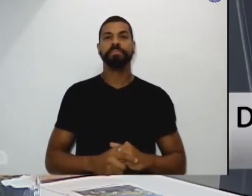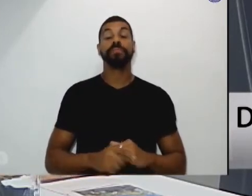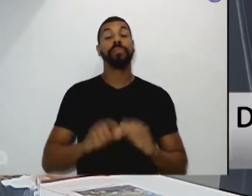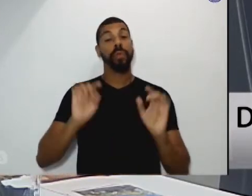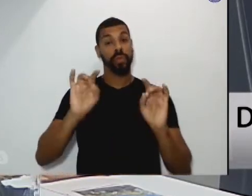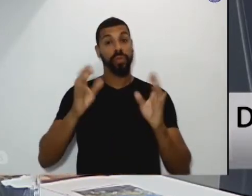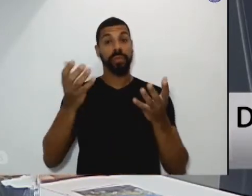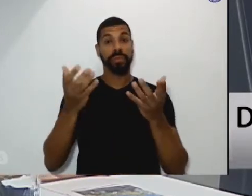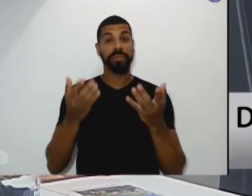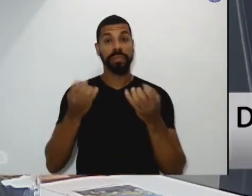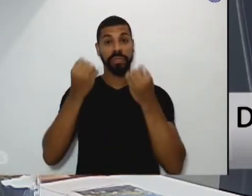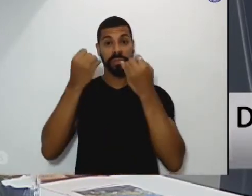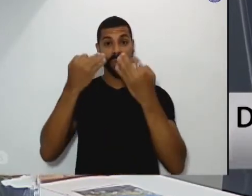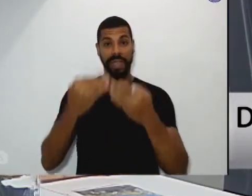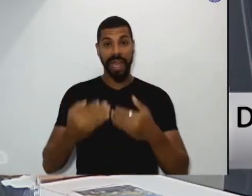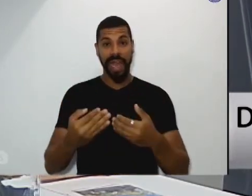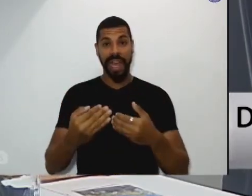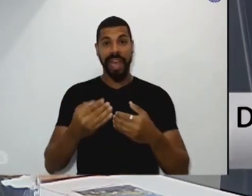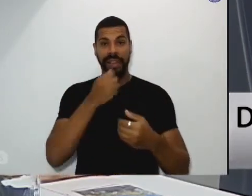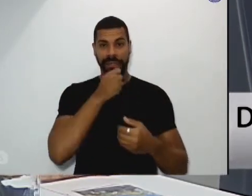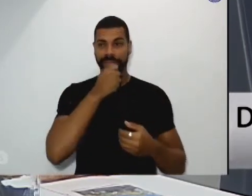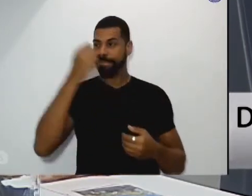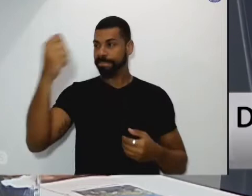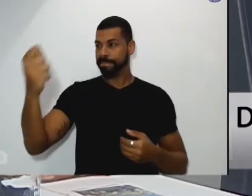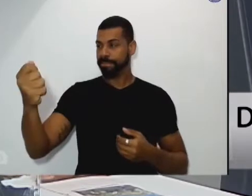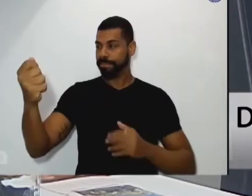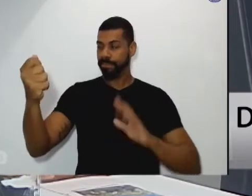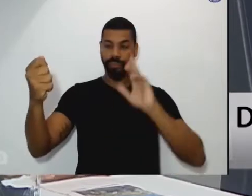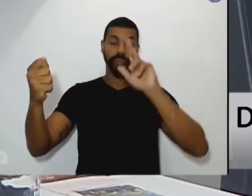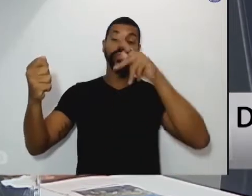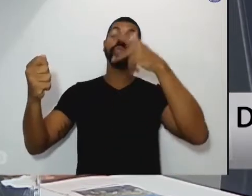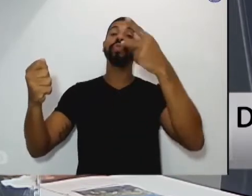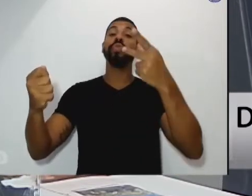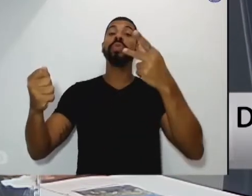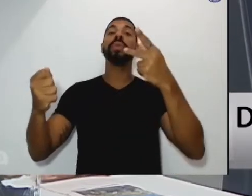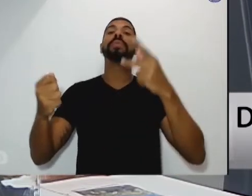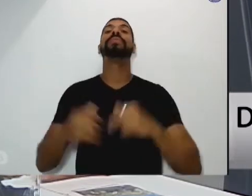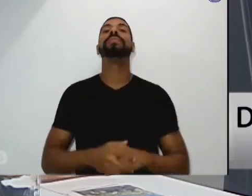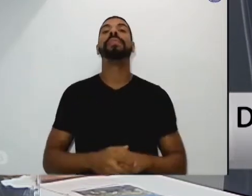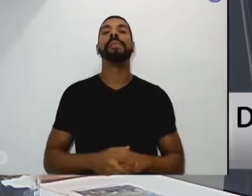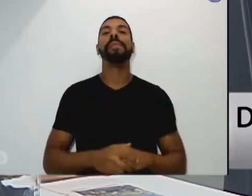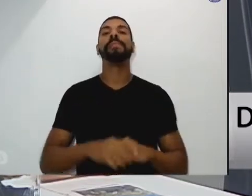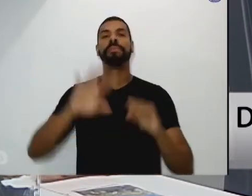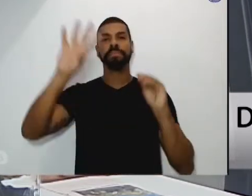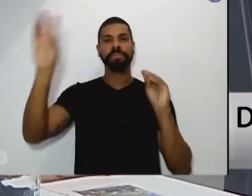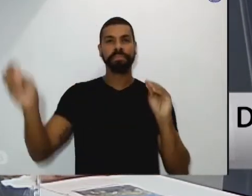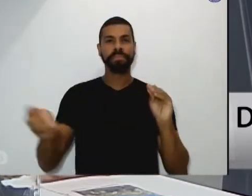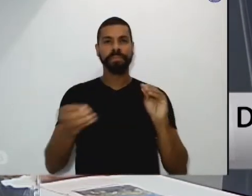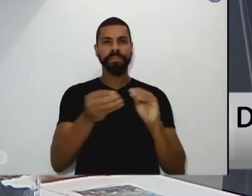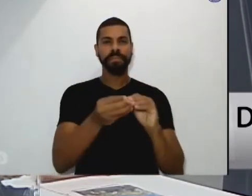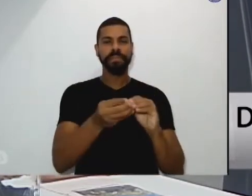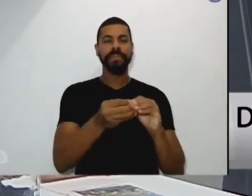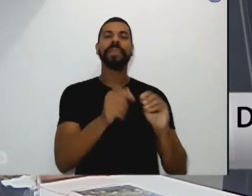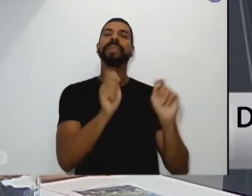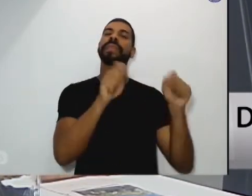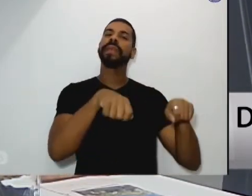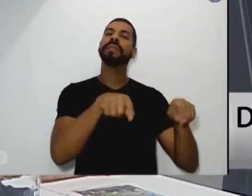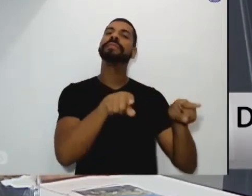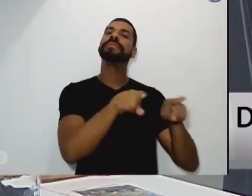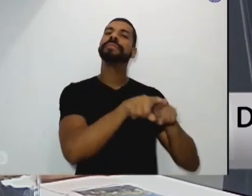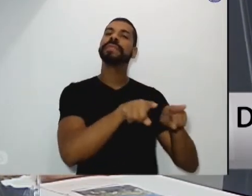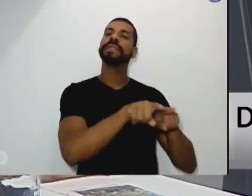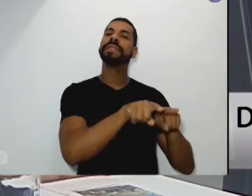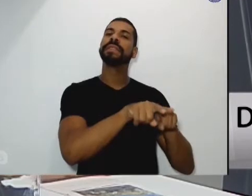o microfone a palavra acrescentar o seguinte o Papa